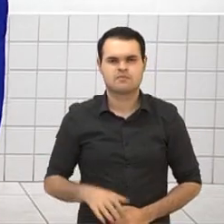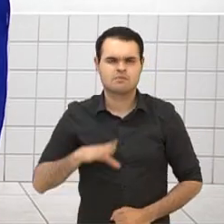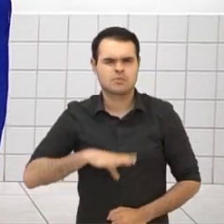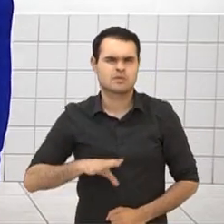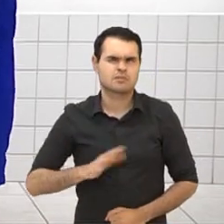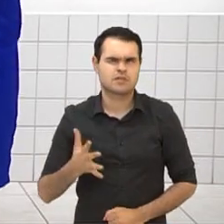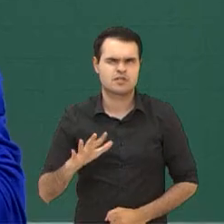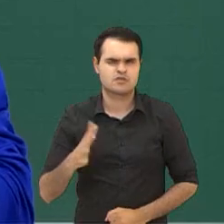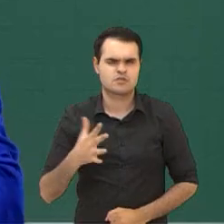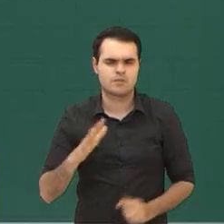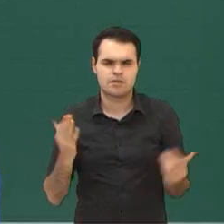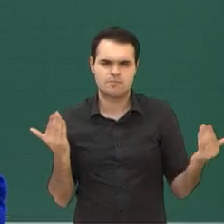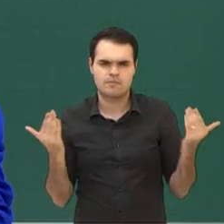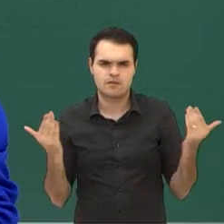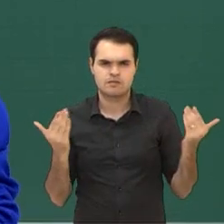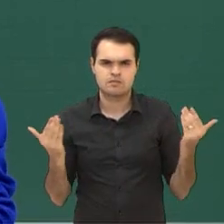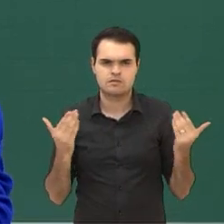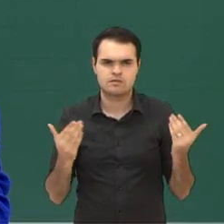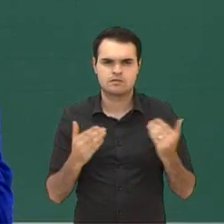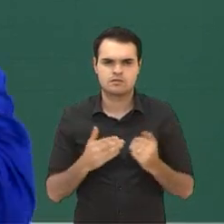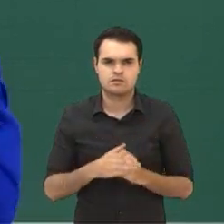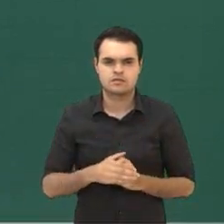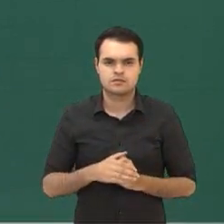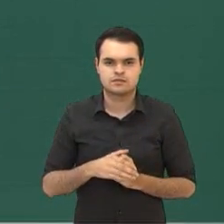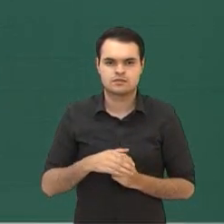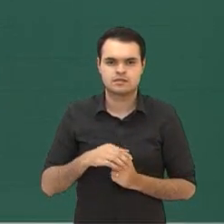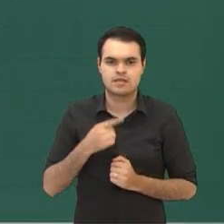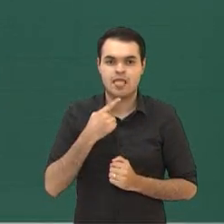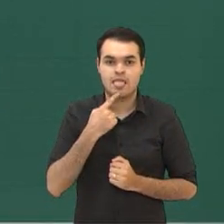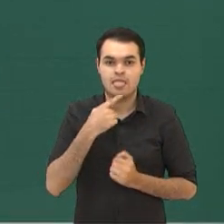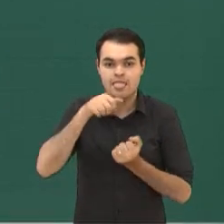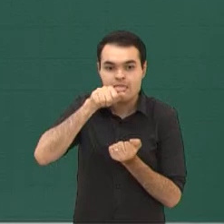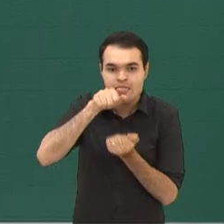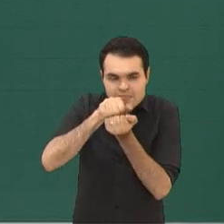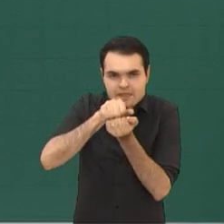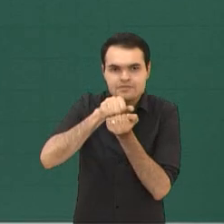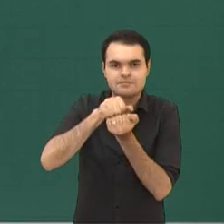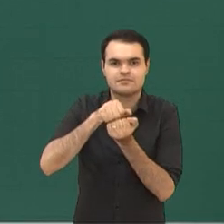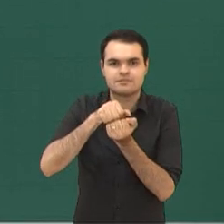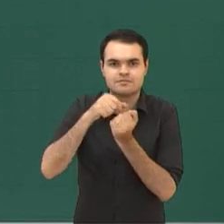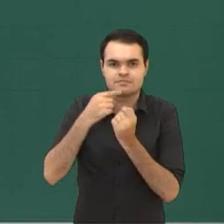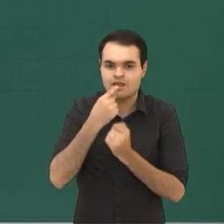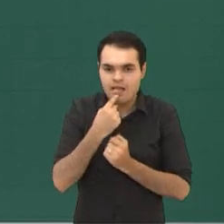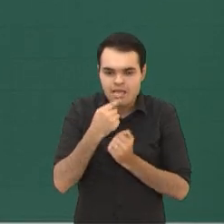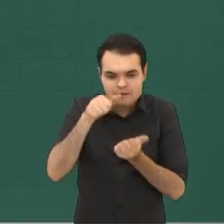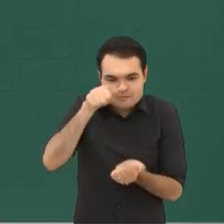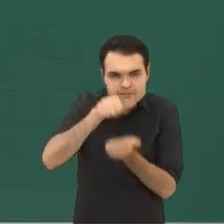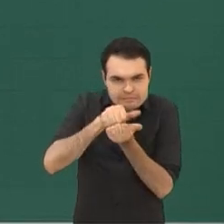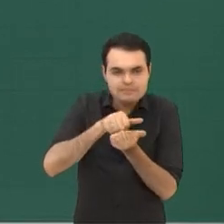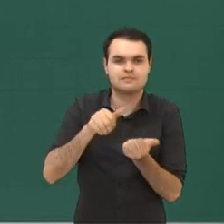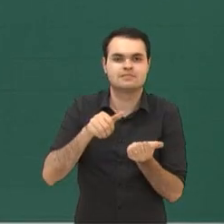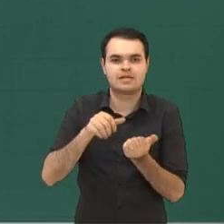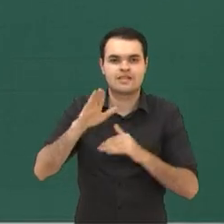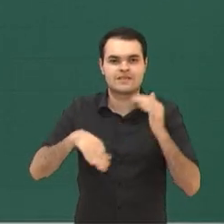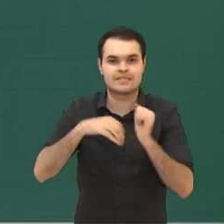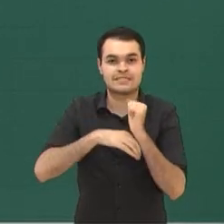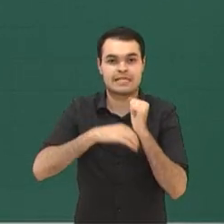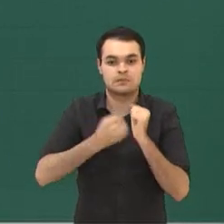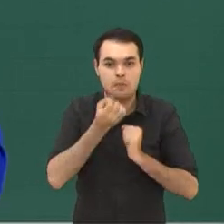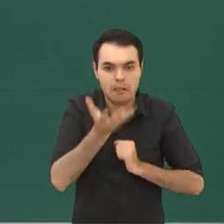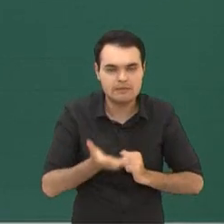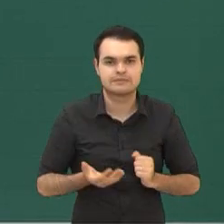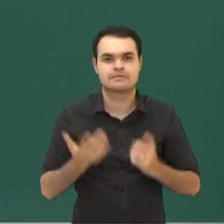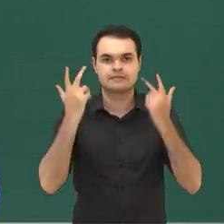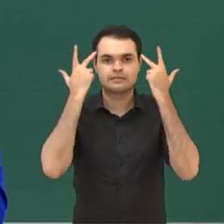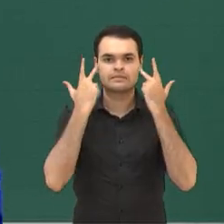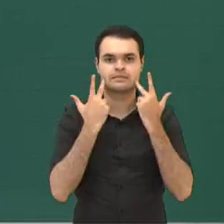assim, como o nosso dar com a língua nos dentes. Quando você tem ali que revelar um segredo. Então, em inglês, let the